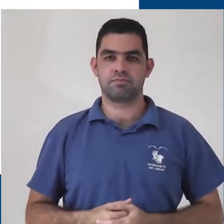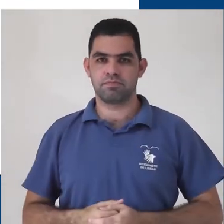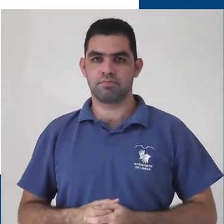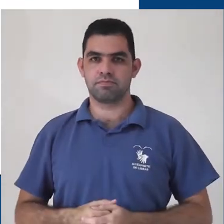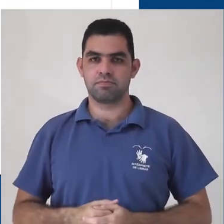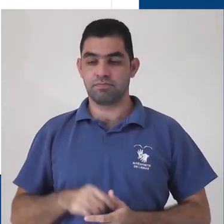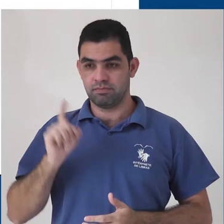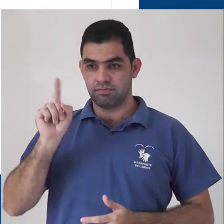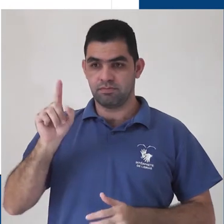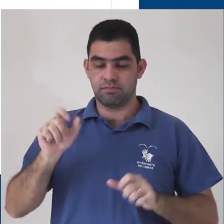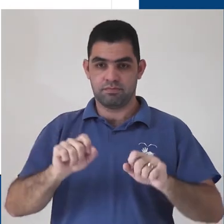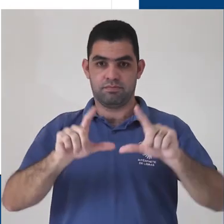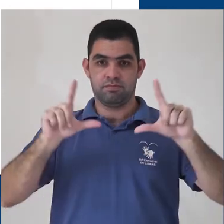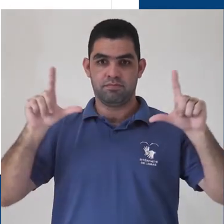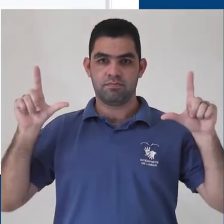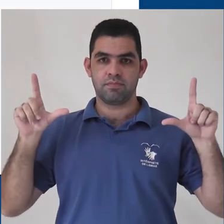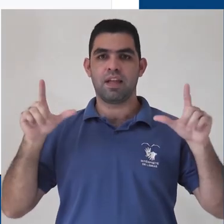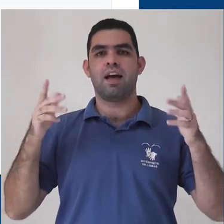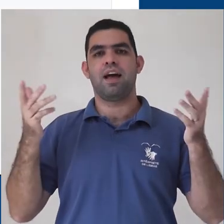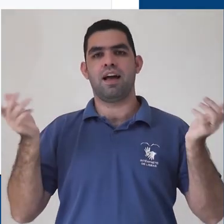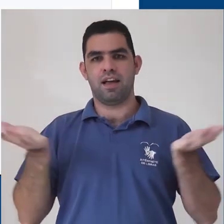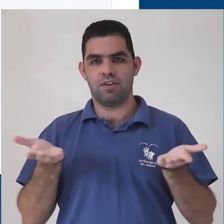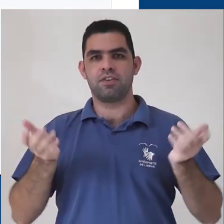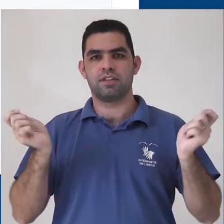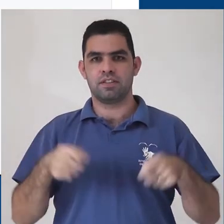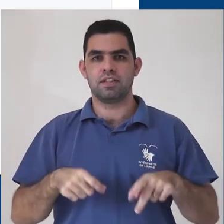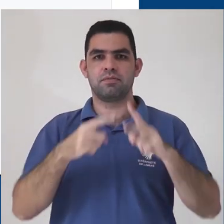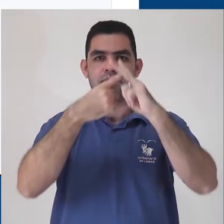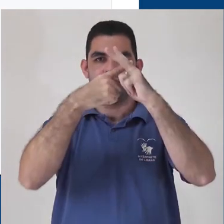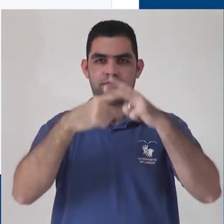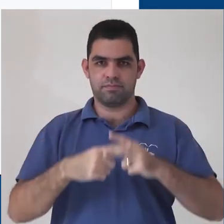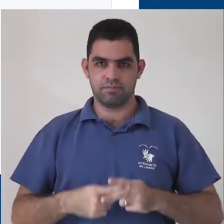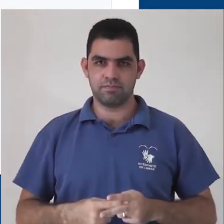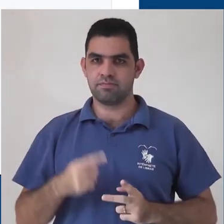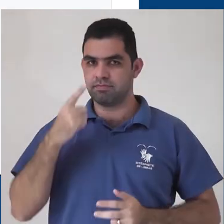Clicou? Então, pronto. Agora o arquivo está editável.